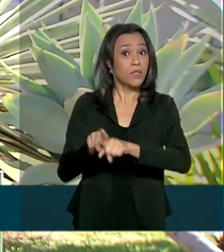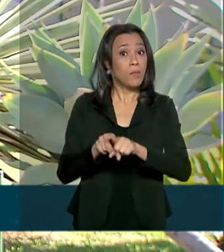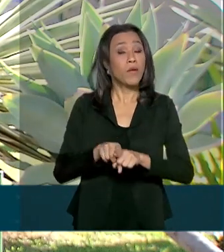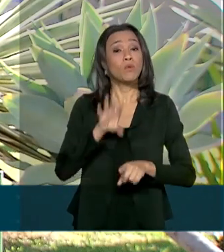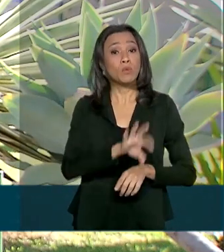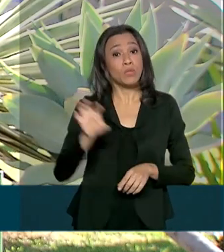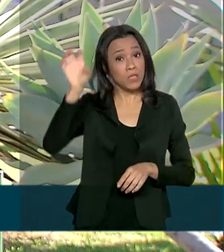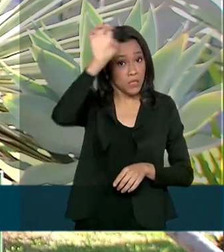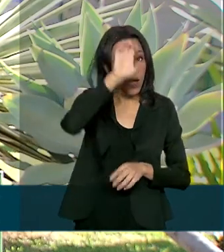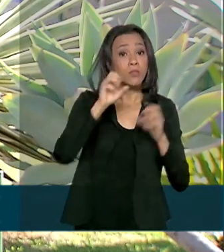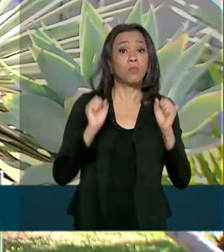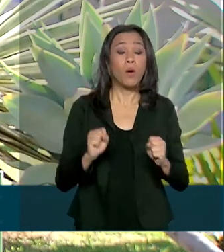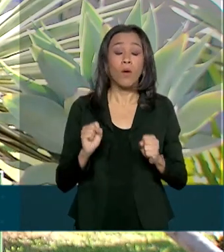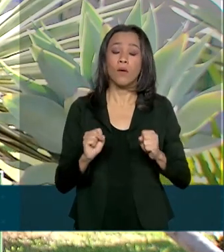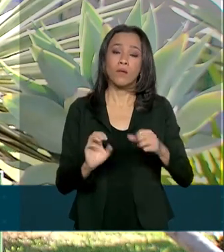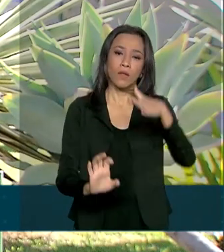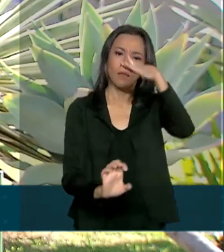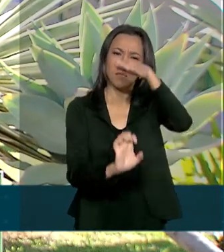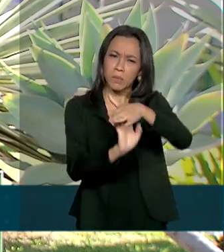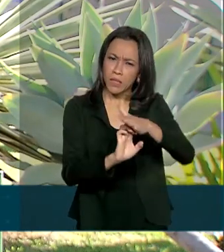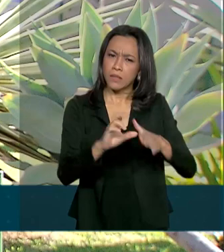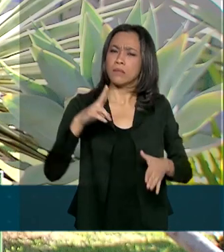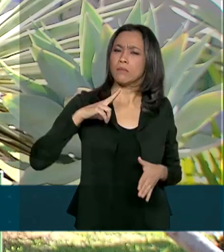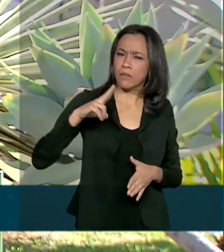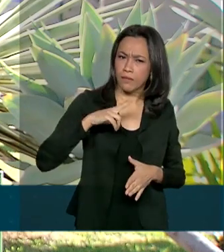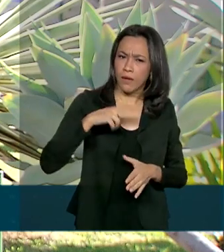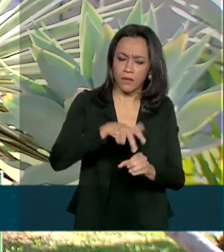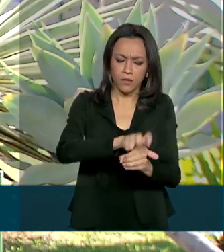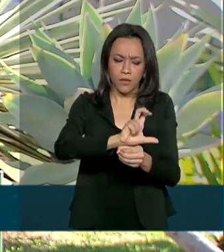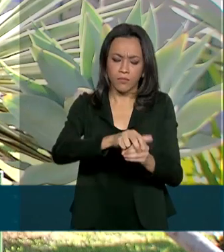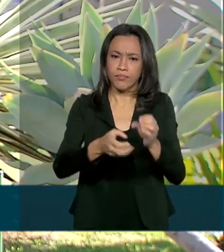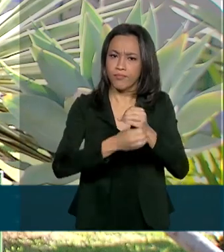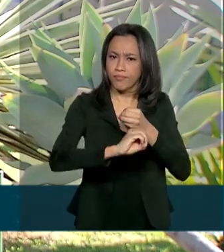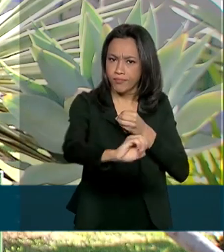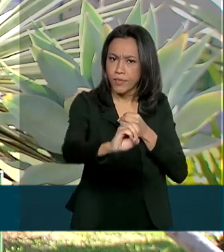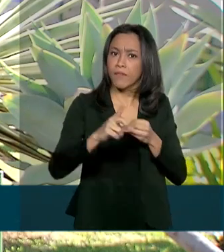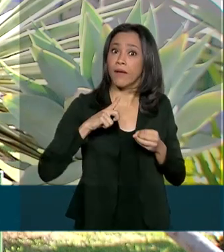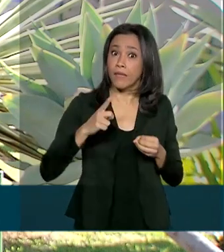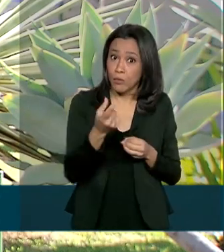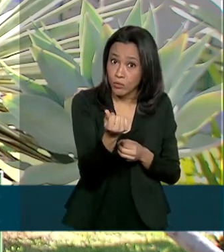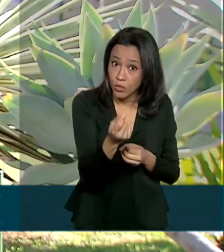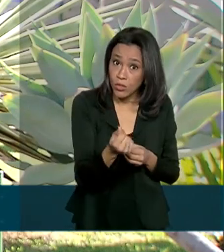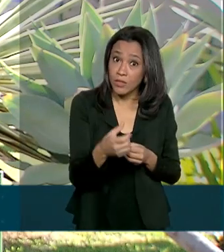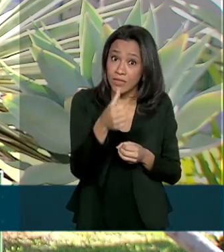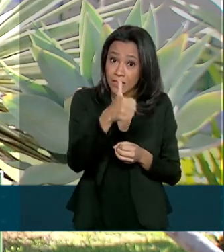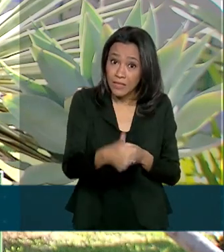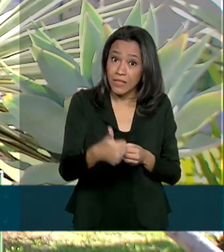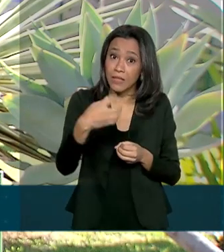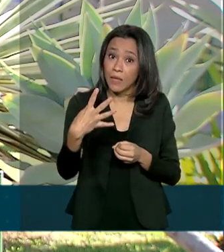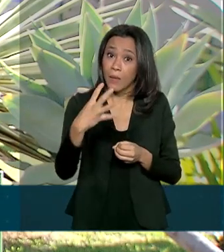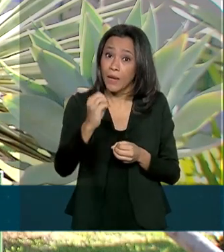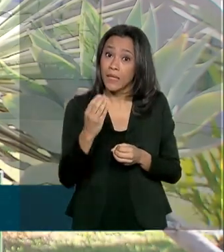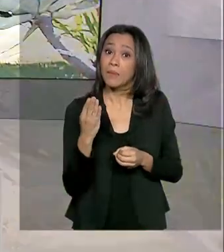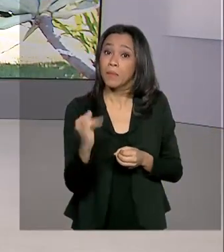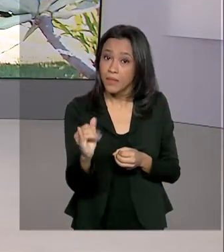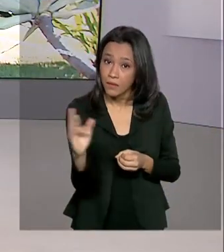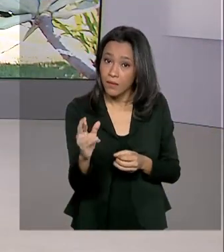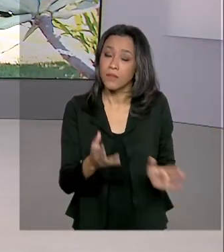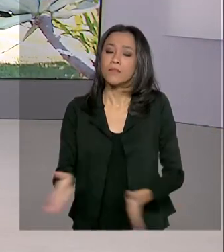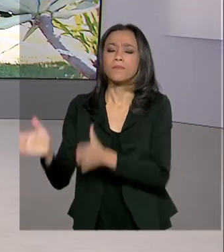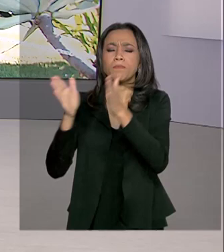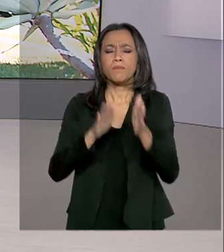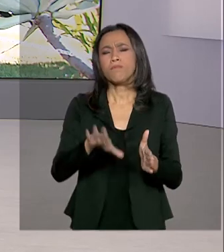as empresas de saneamento, que devem gerar recursos também de 140 bilhões de reais. E Glauco, qual o